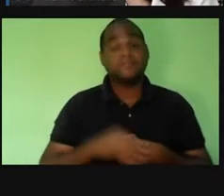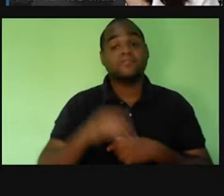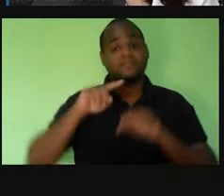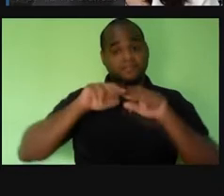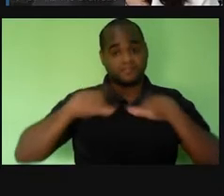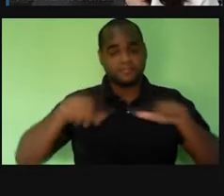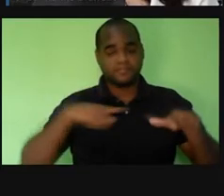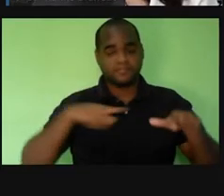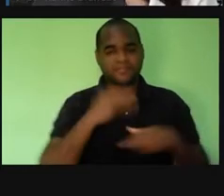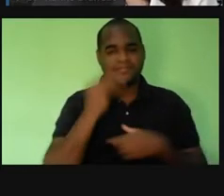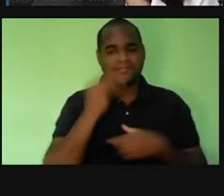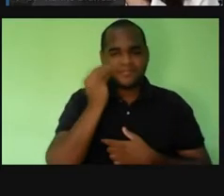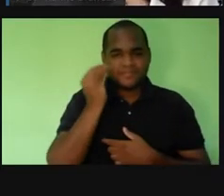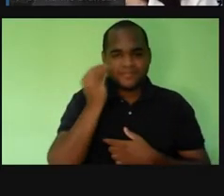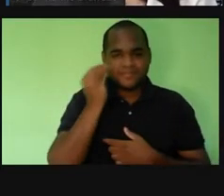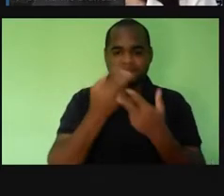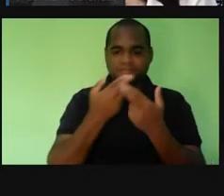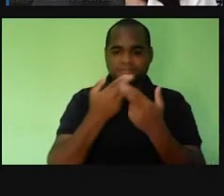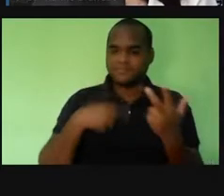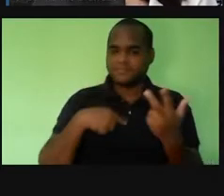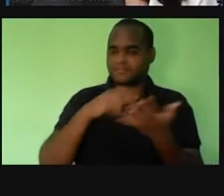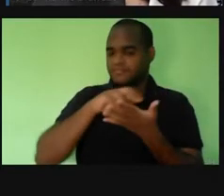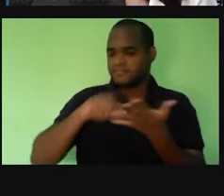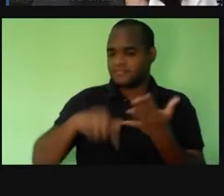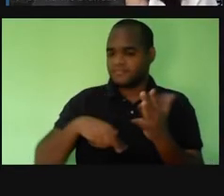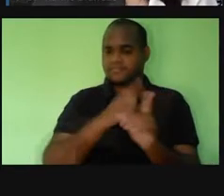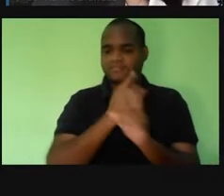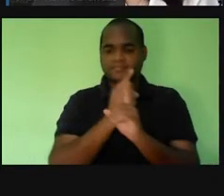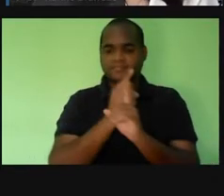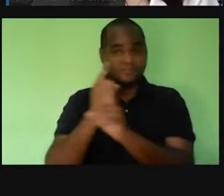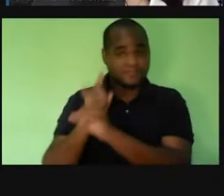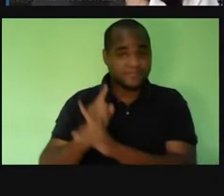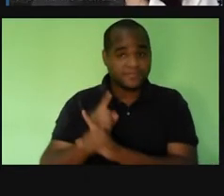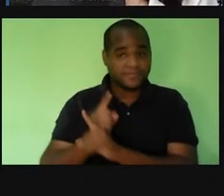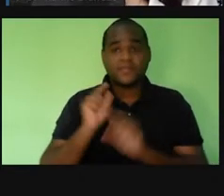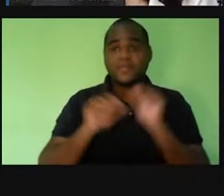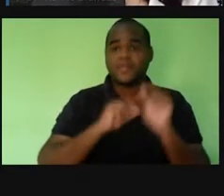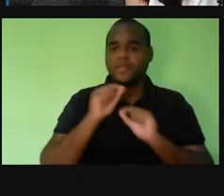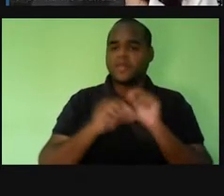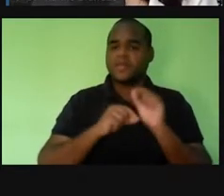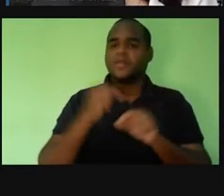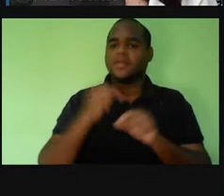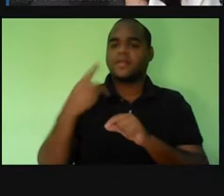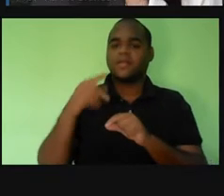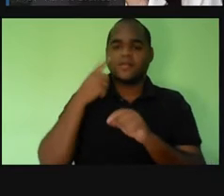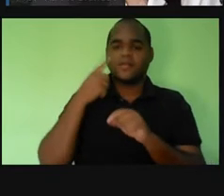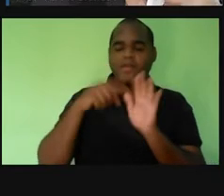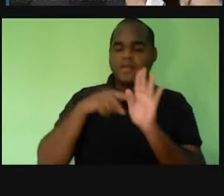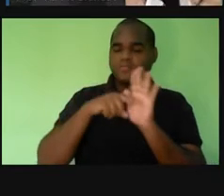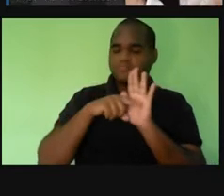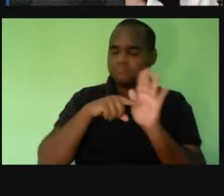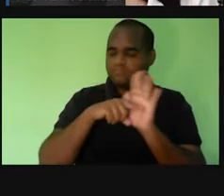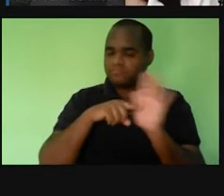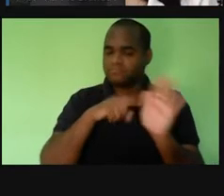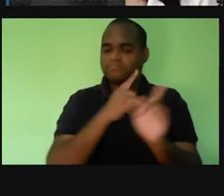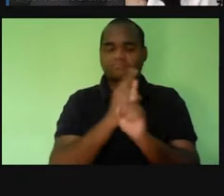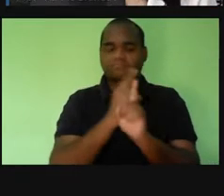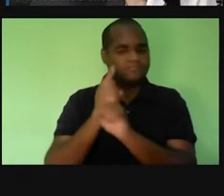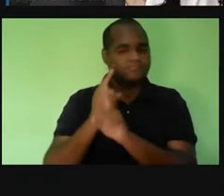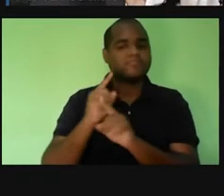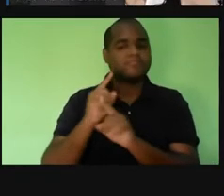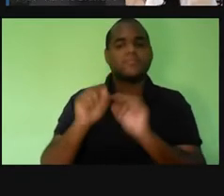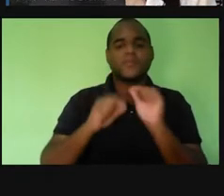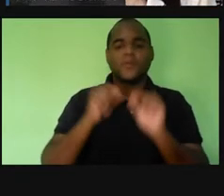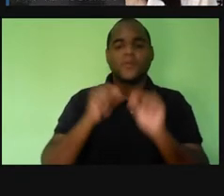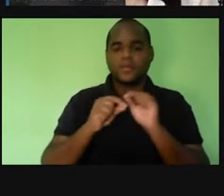testadas, todas essas simulações que existem no FET foram testadas e avaliadas extensivamente, certo?